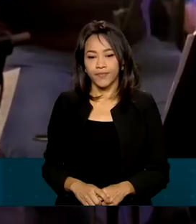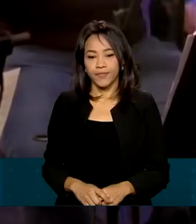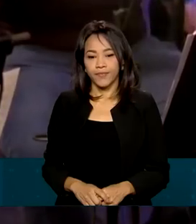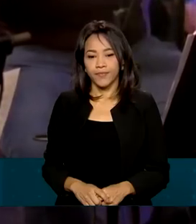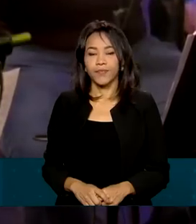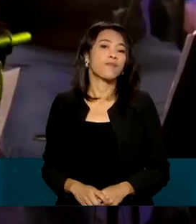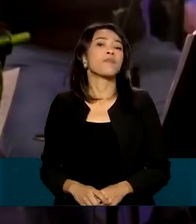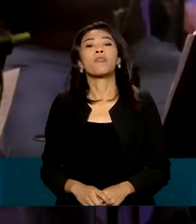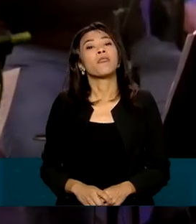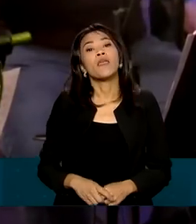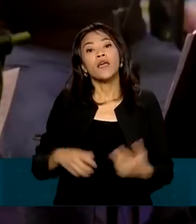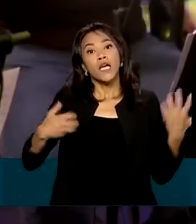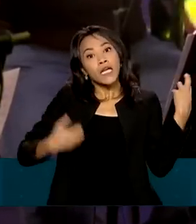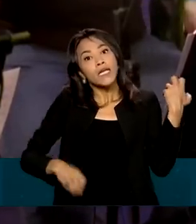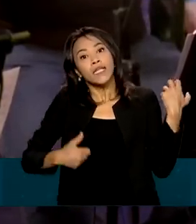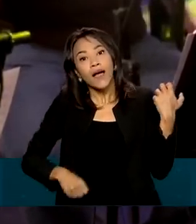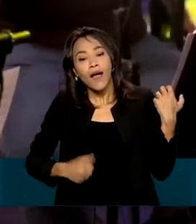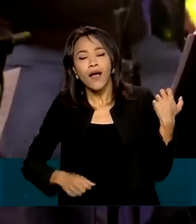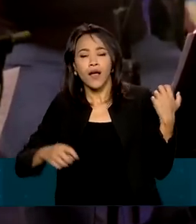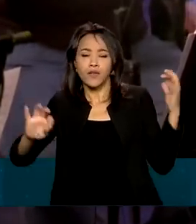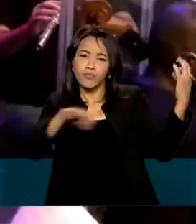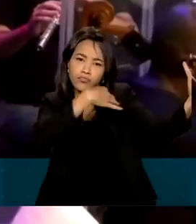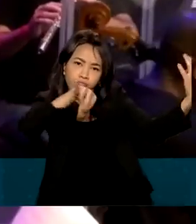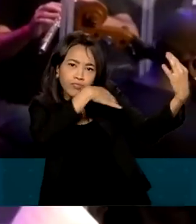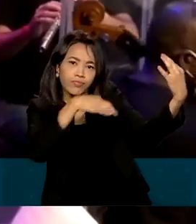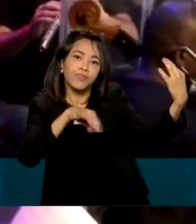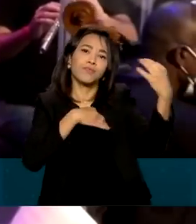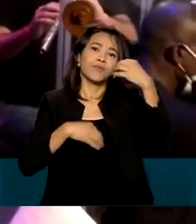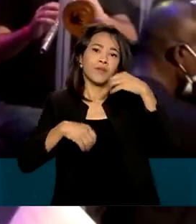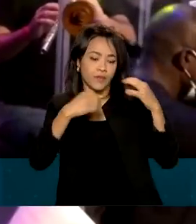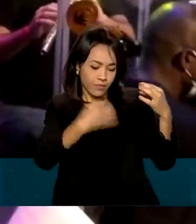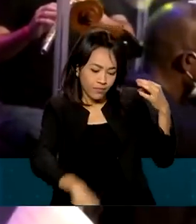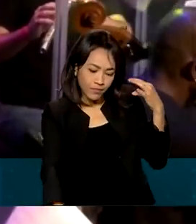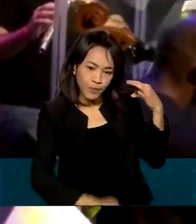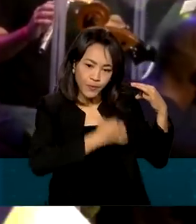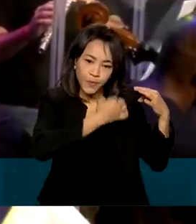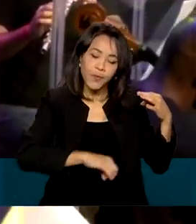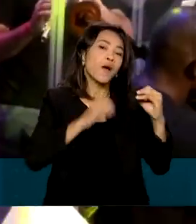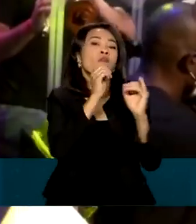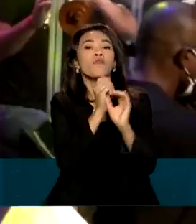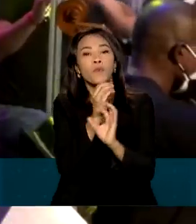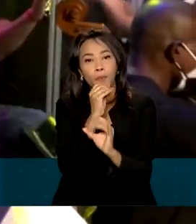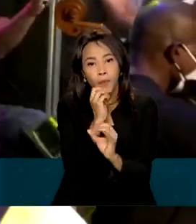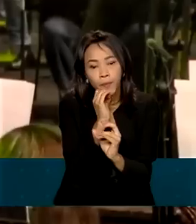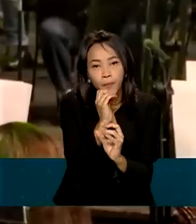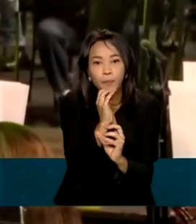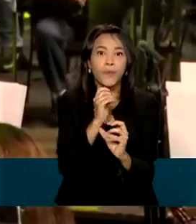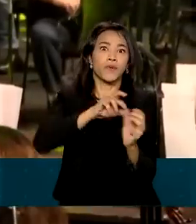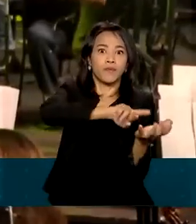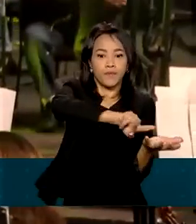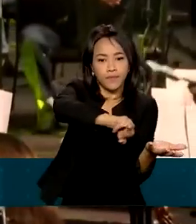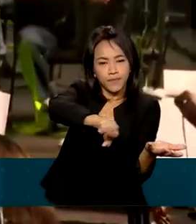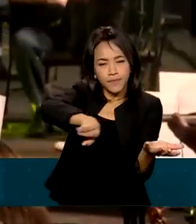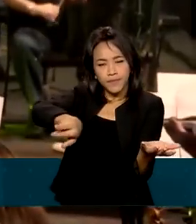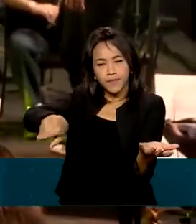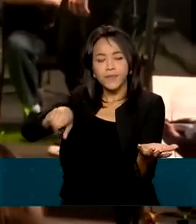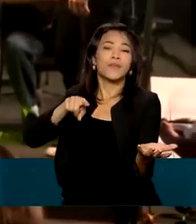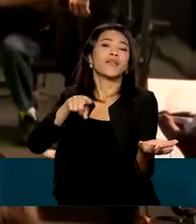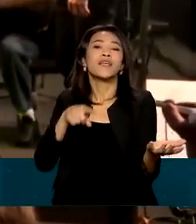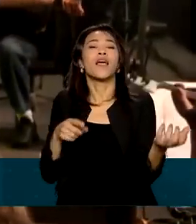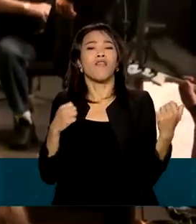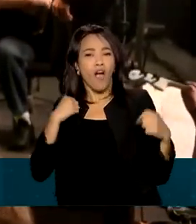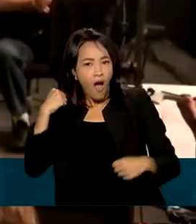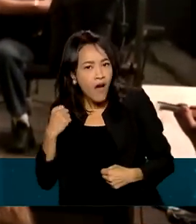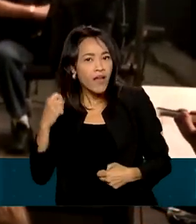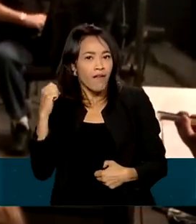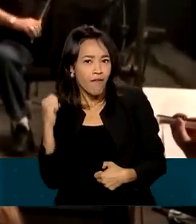No lugar da guitarra, violinos elétricos, violoncelos, trompas, flautas e trompetes. O clássico do rock'n'roll Sweet